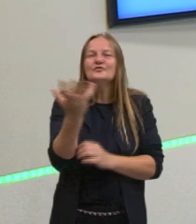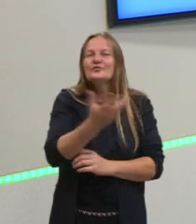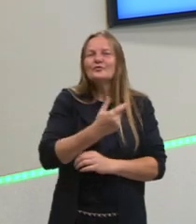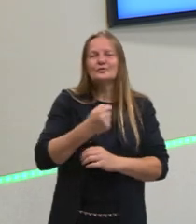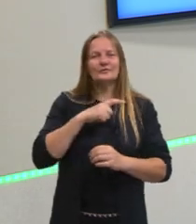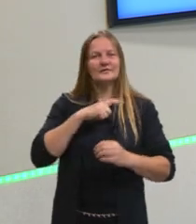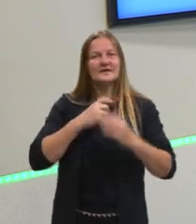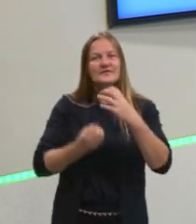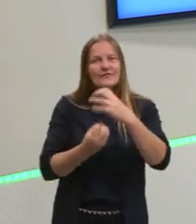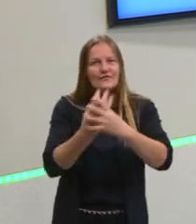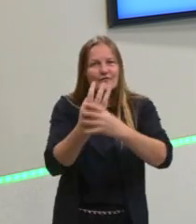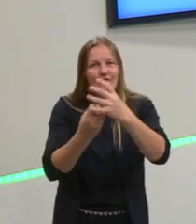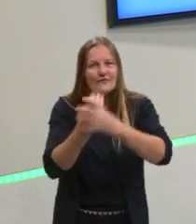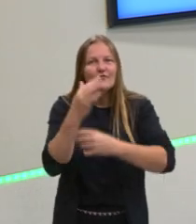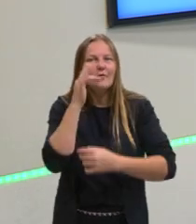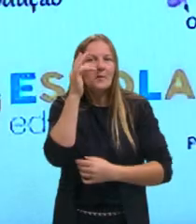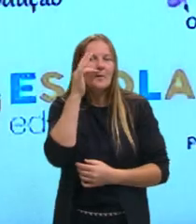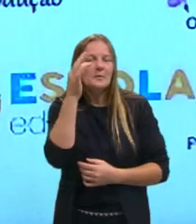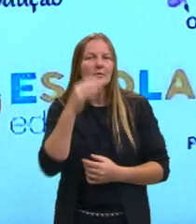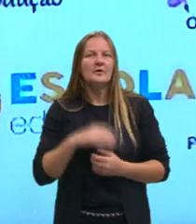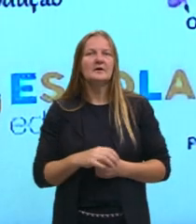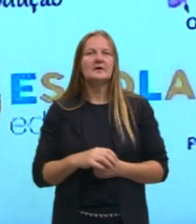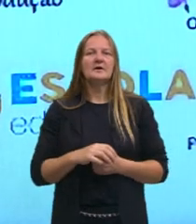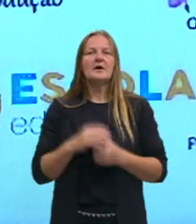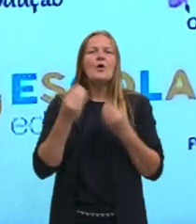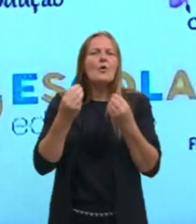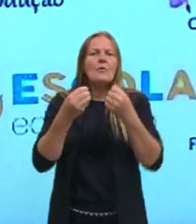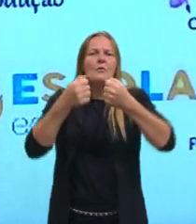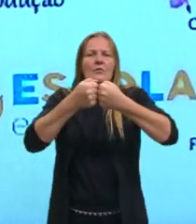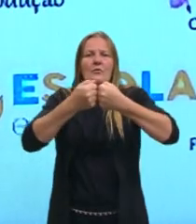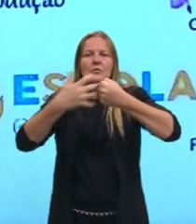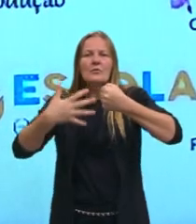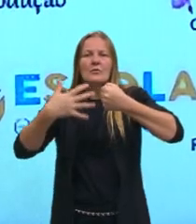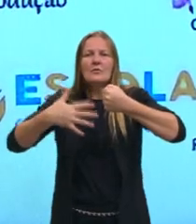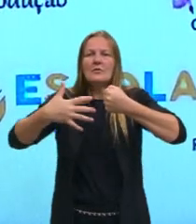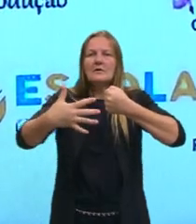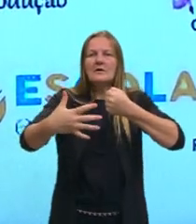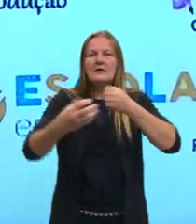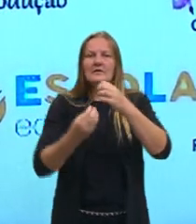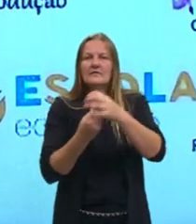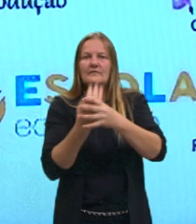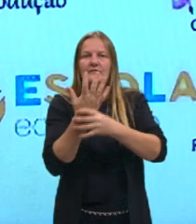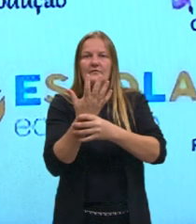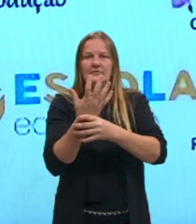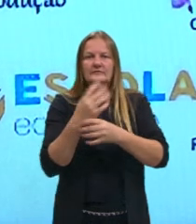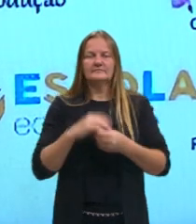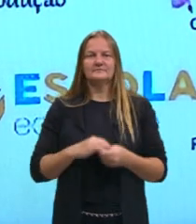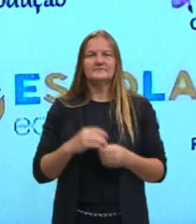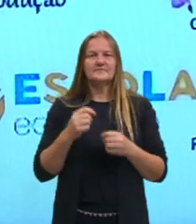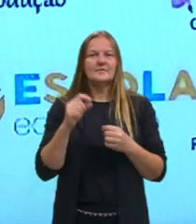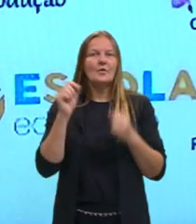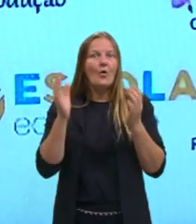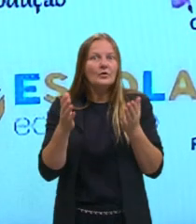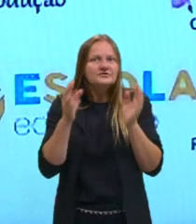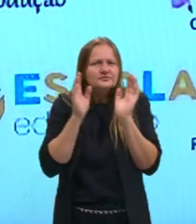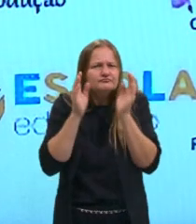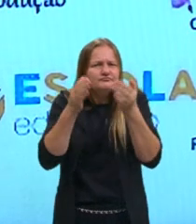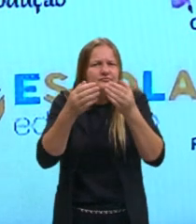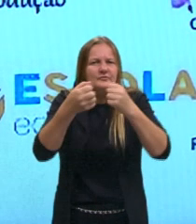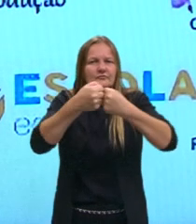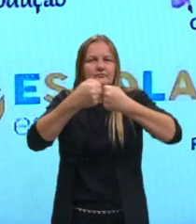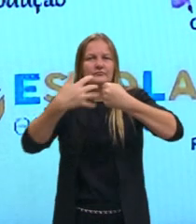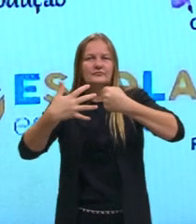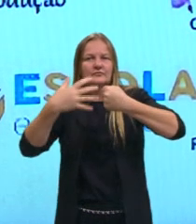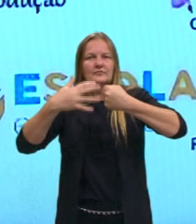Então aqui um exemplo da anatomia de uma flor, que a gente não vai se atentar hoje a essa característica. Então as